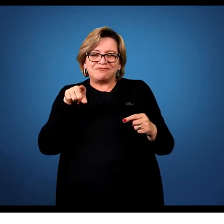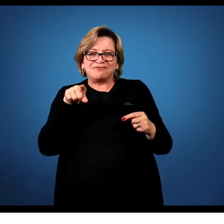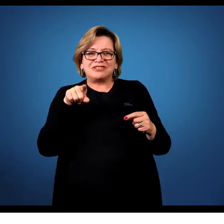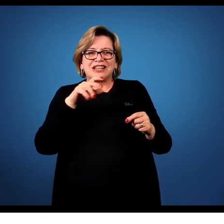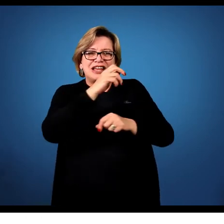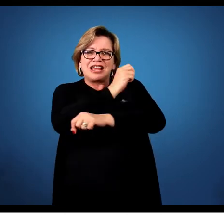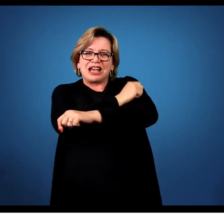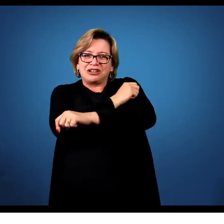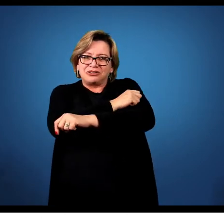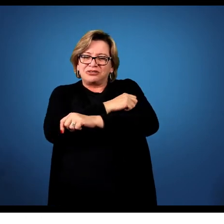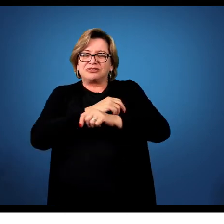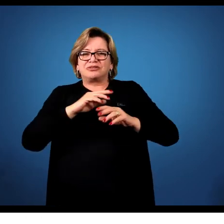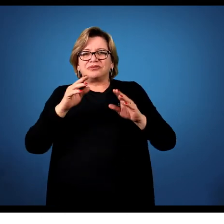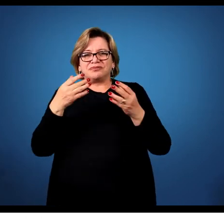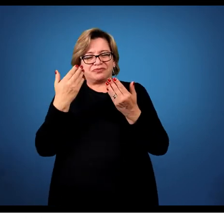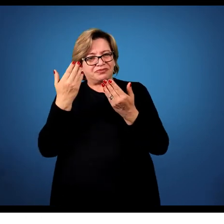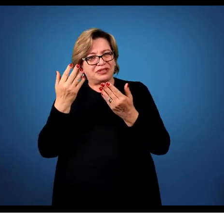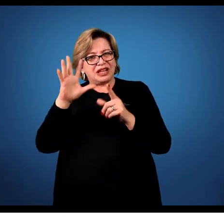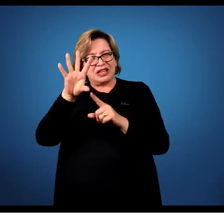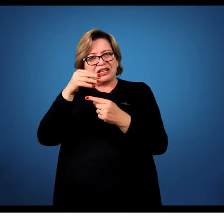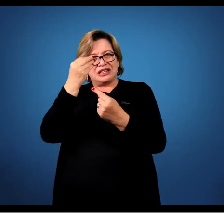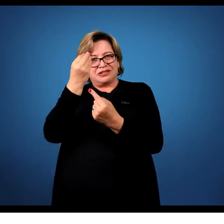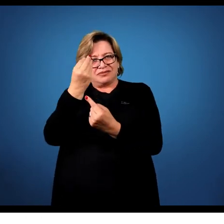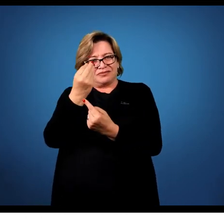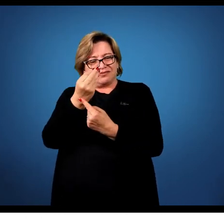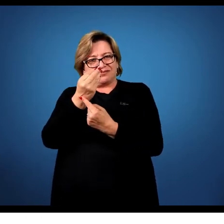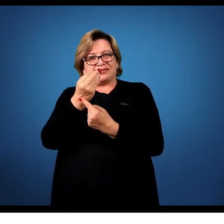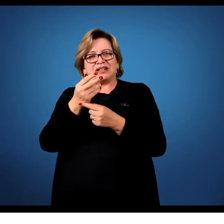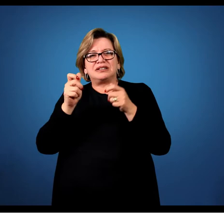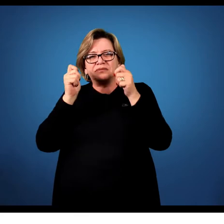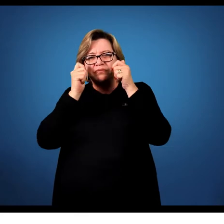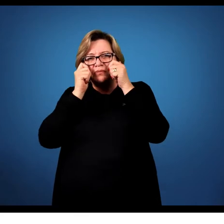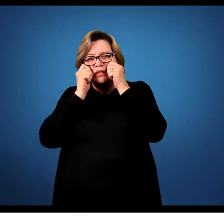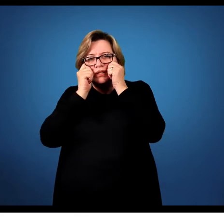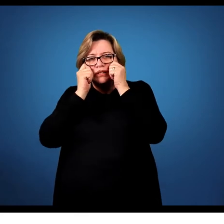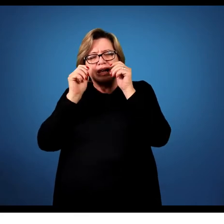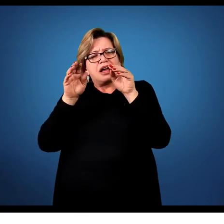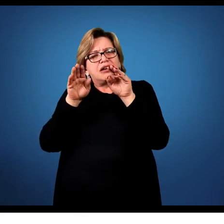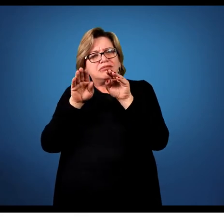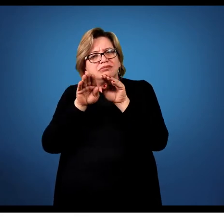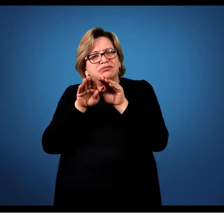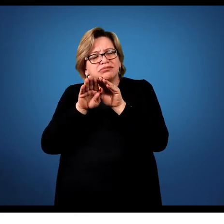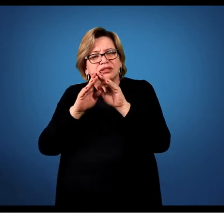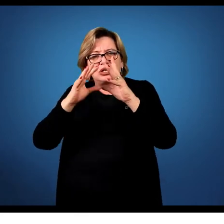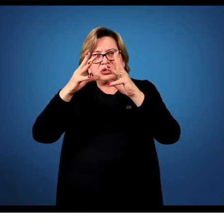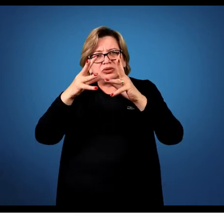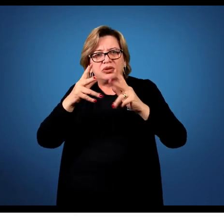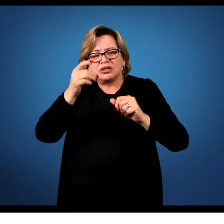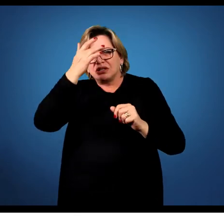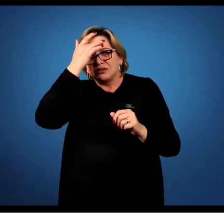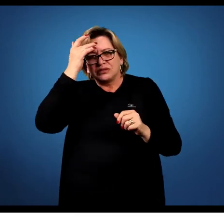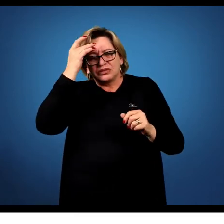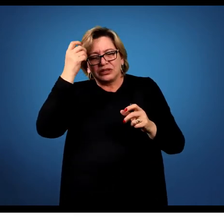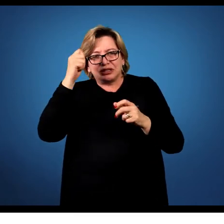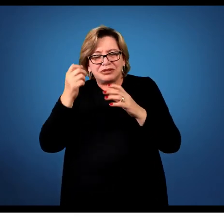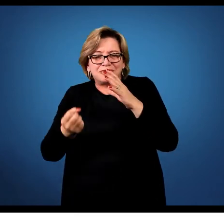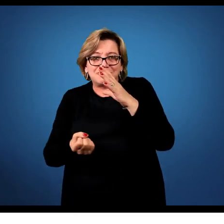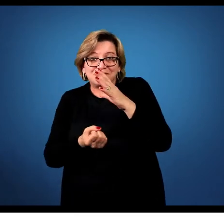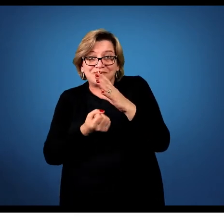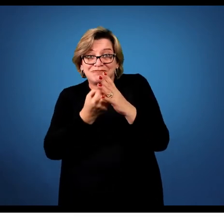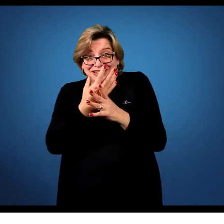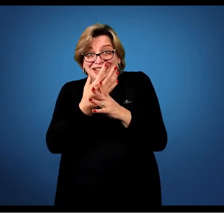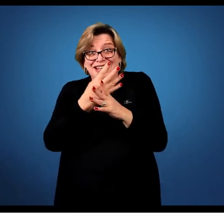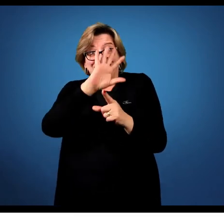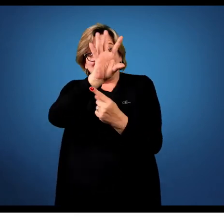alunos, os nossos acadêmicos daqui do curso presencial, nossos professores, todos nós que precisamos produzir artisticamente, criar artisticamente,